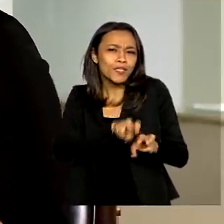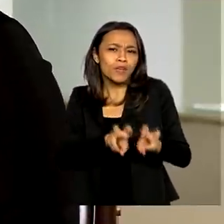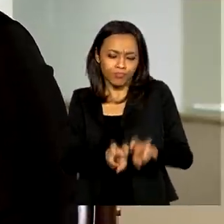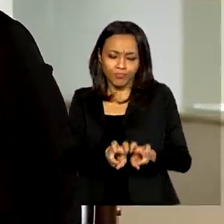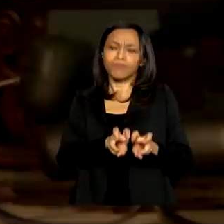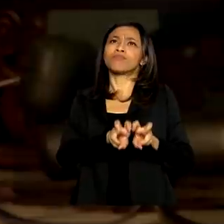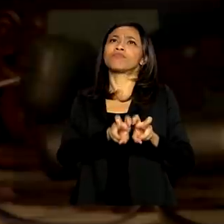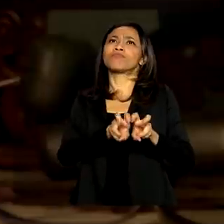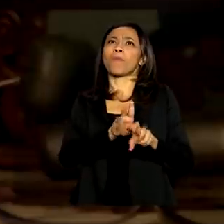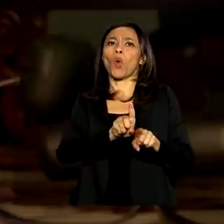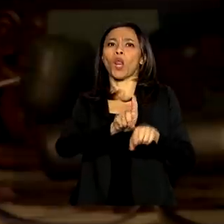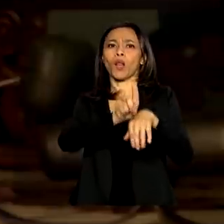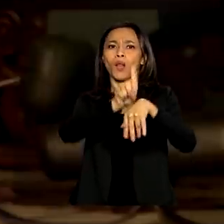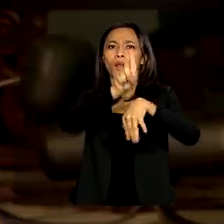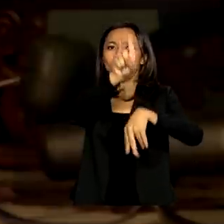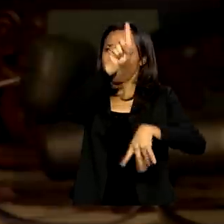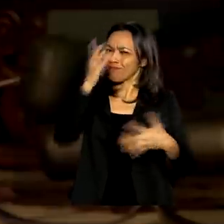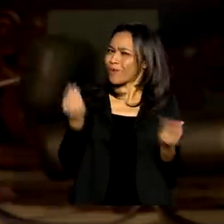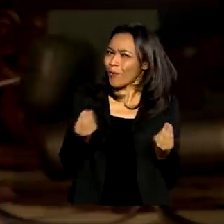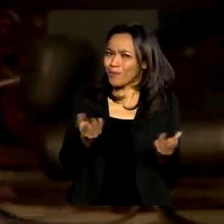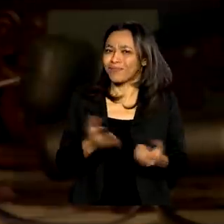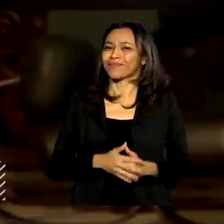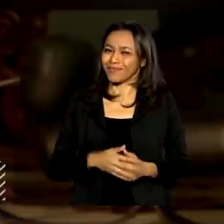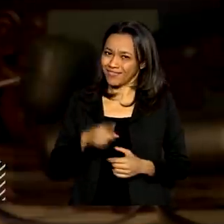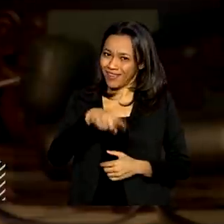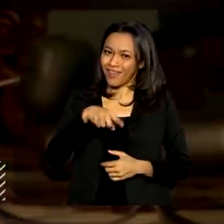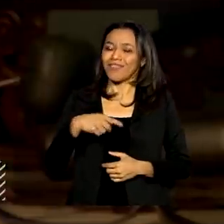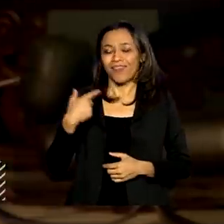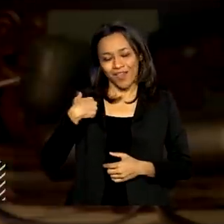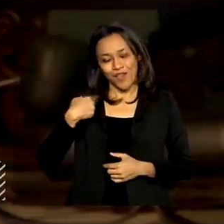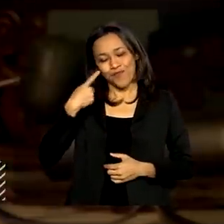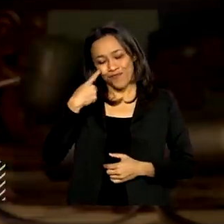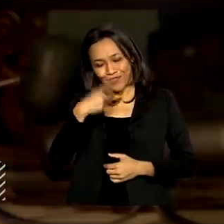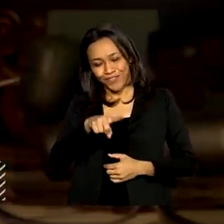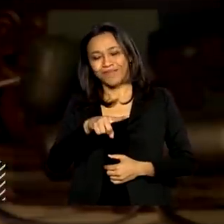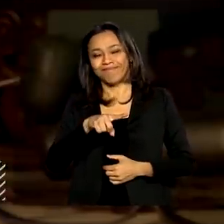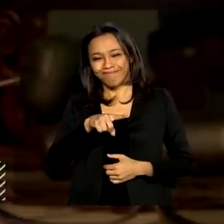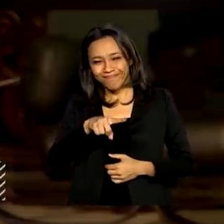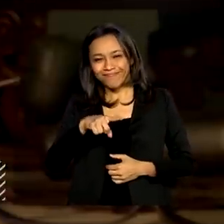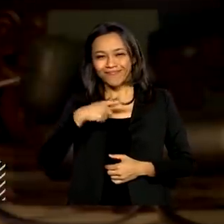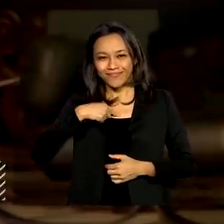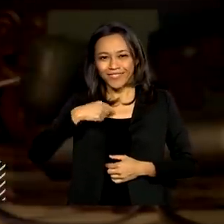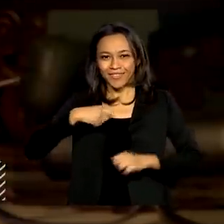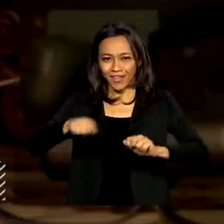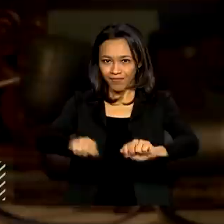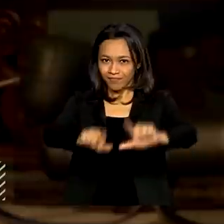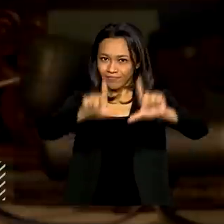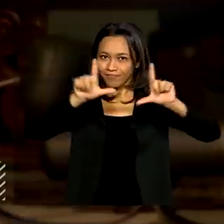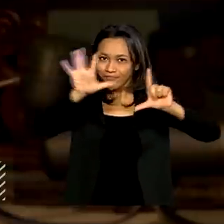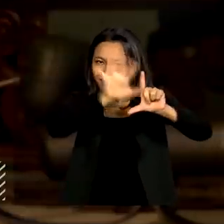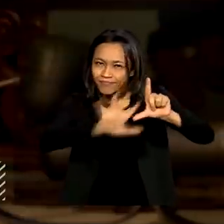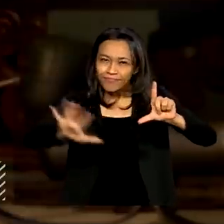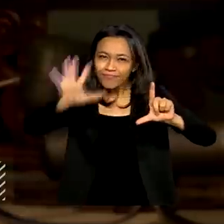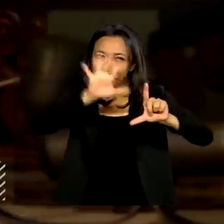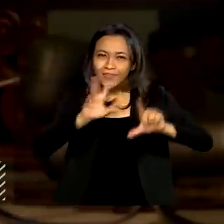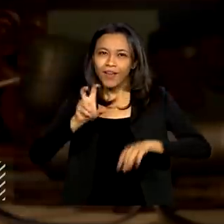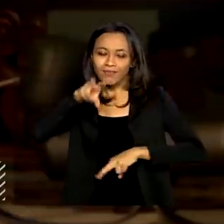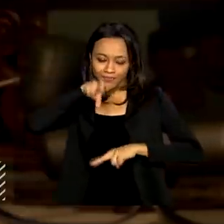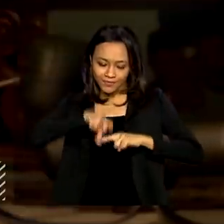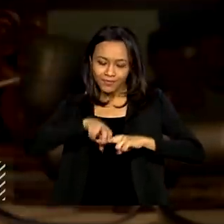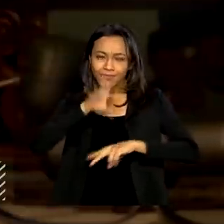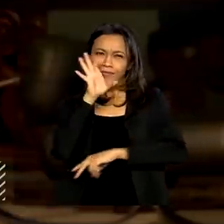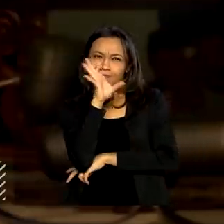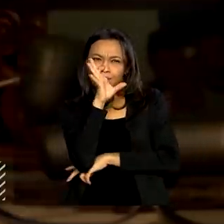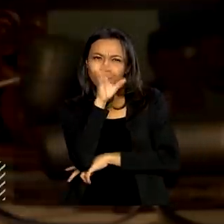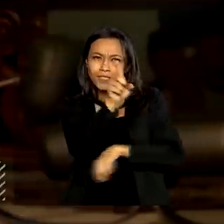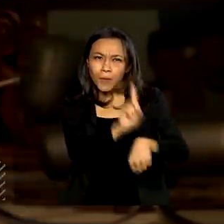pessoal, né, ministro? É, sem dúvida nenhuma. Eu fiz questão de acompanhar, fiz um live, né, assim, um ao vivo, acompanhando